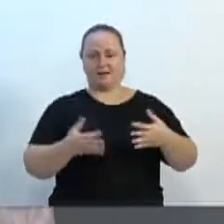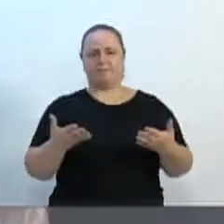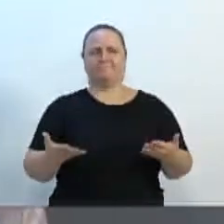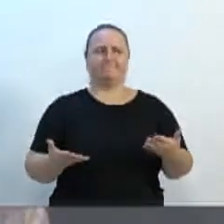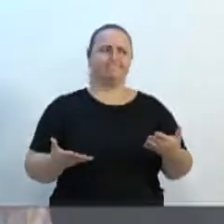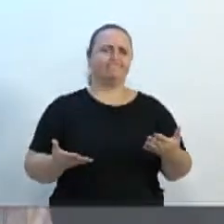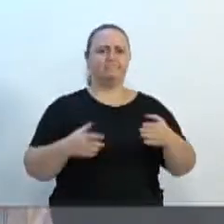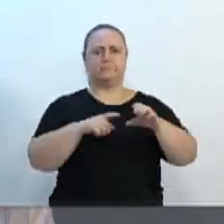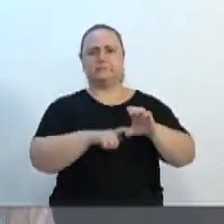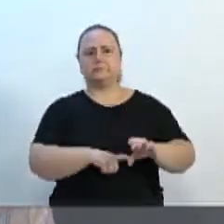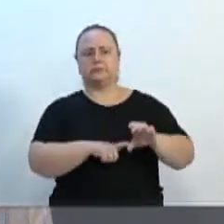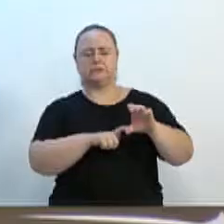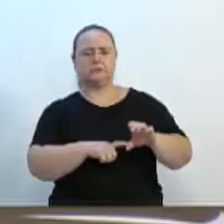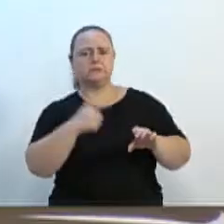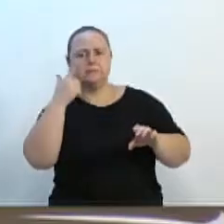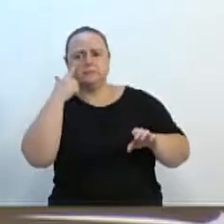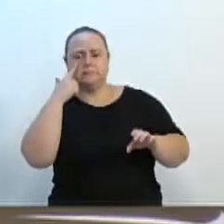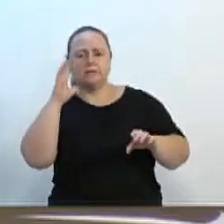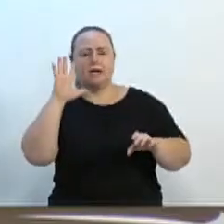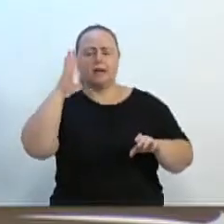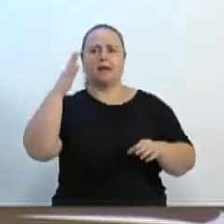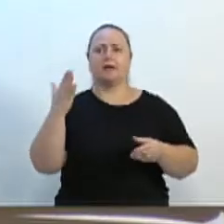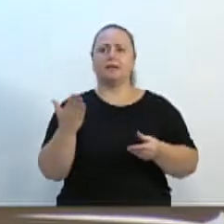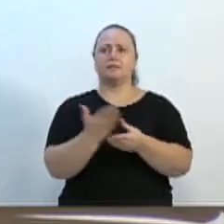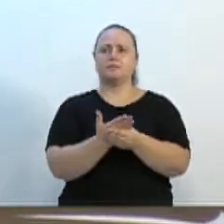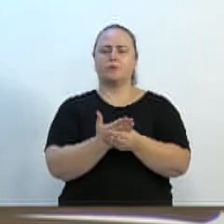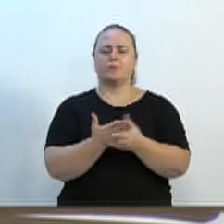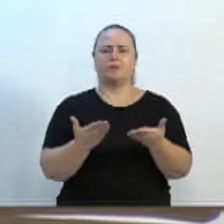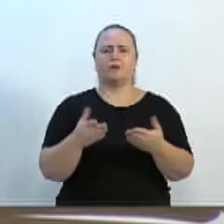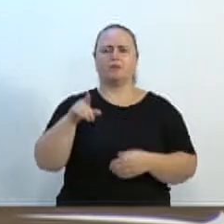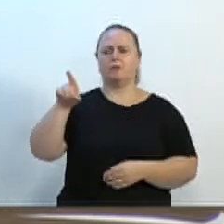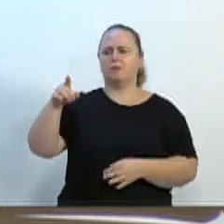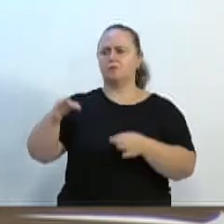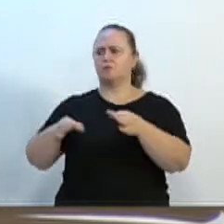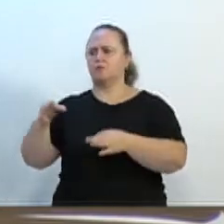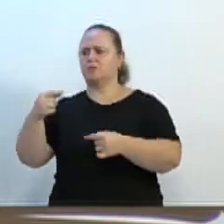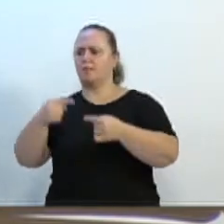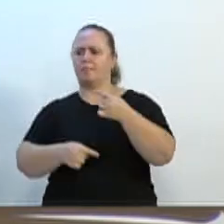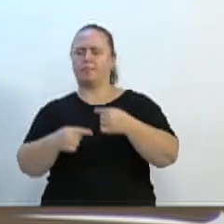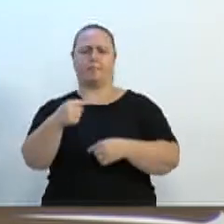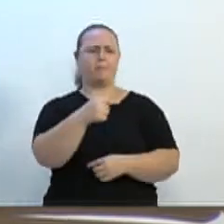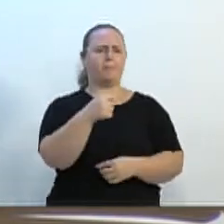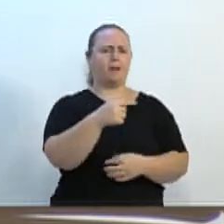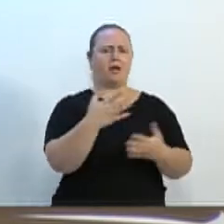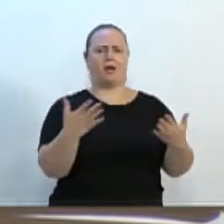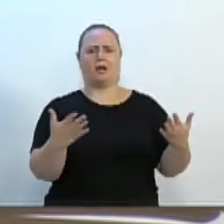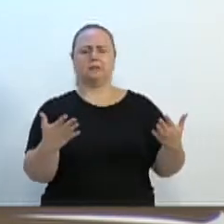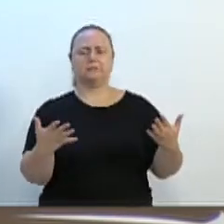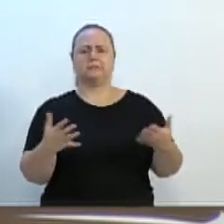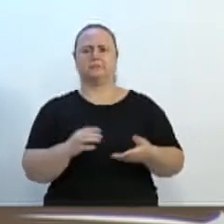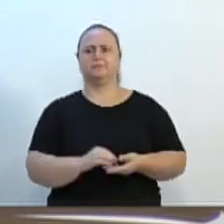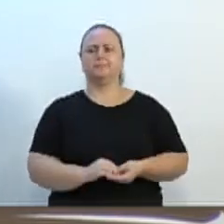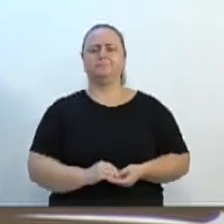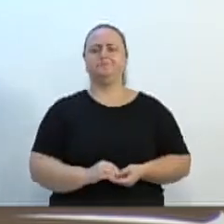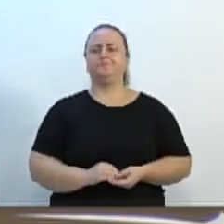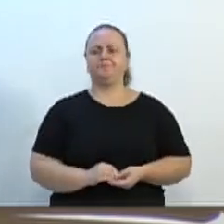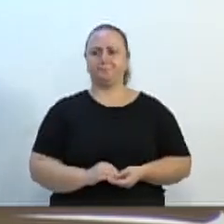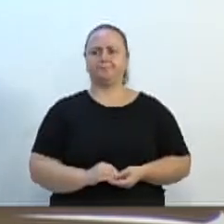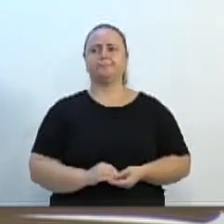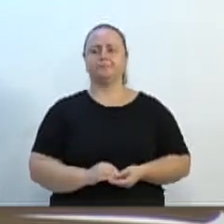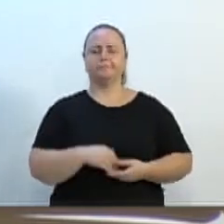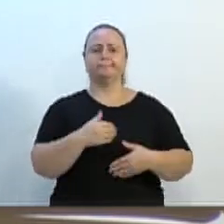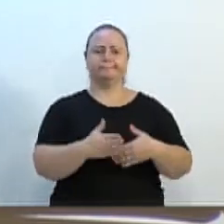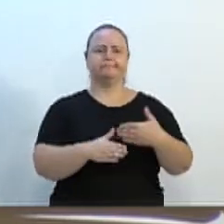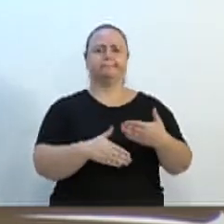decidir um processo, um juiz diverge do próprio outro juiz e assim por